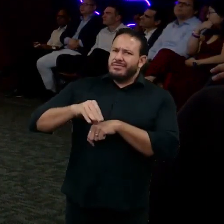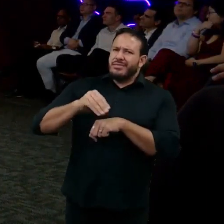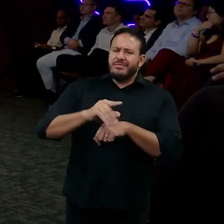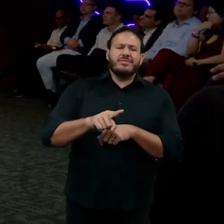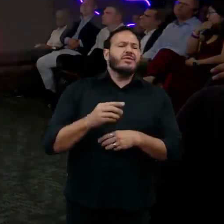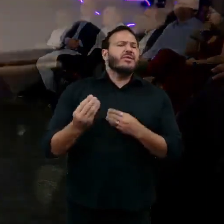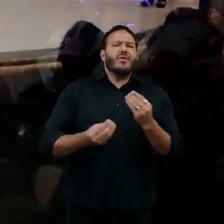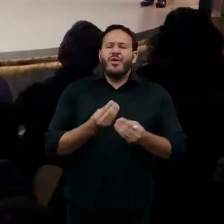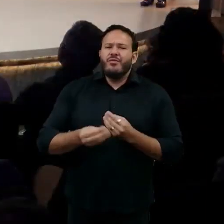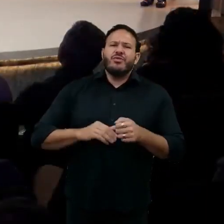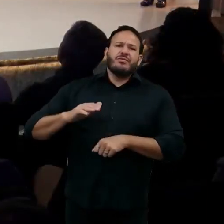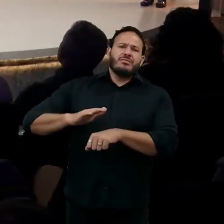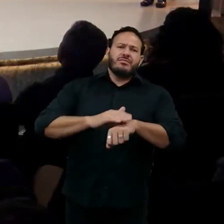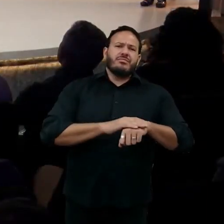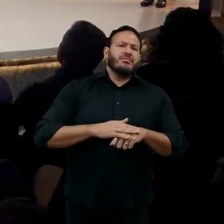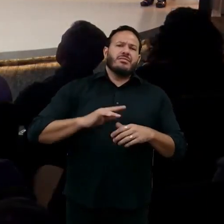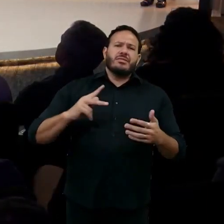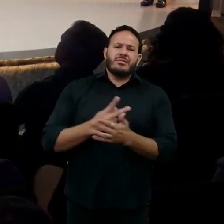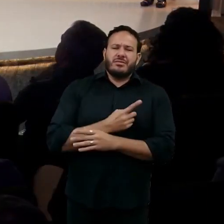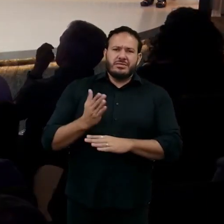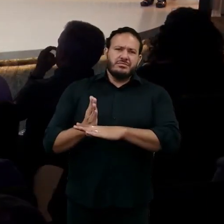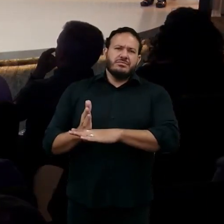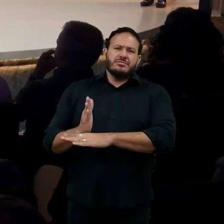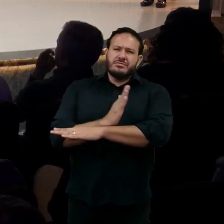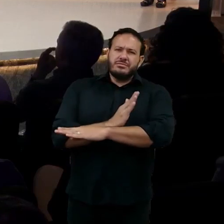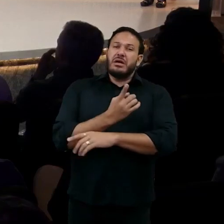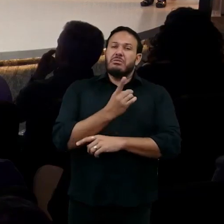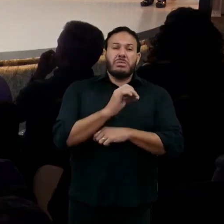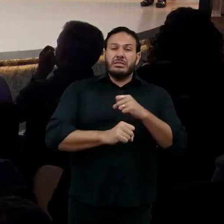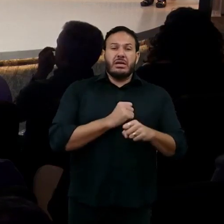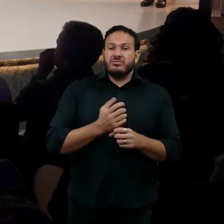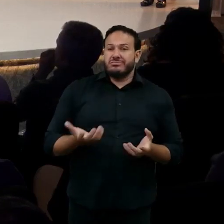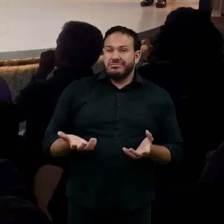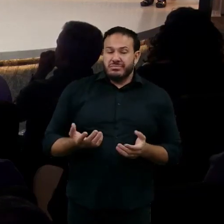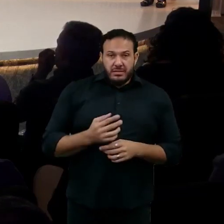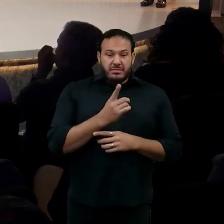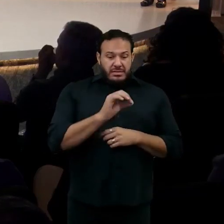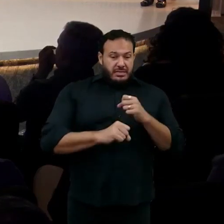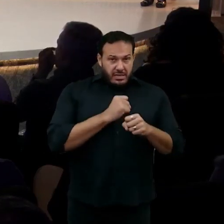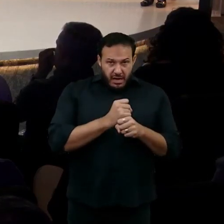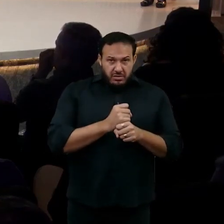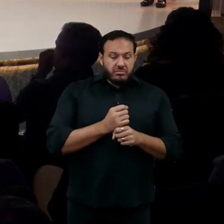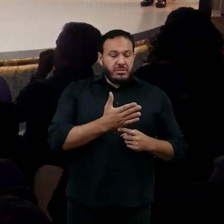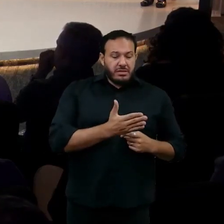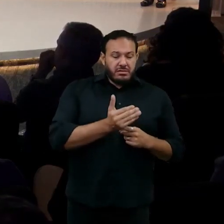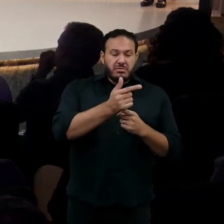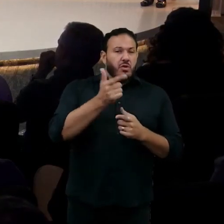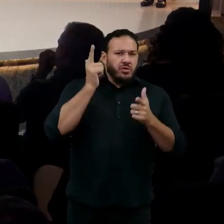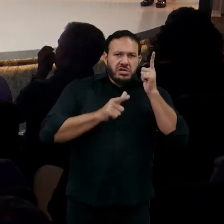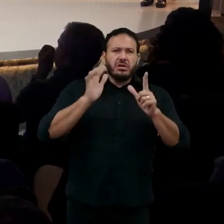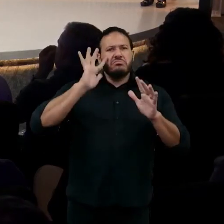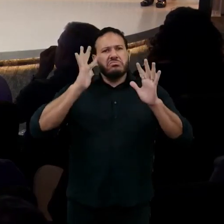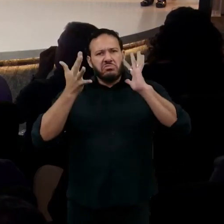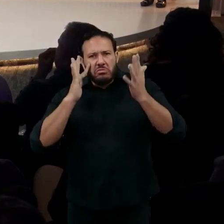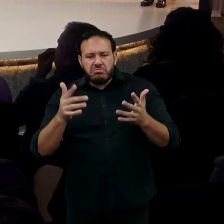aconteceu? Há uma década, a tecnologia conseguia resolver problemas restritos, com regras